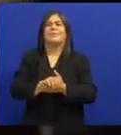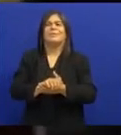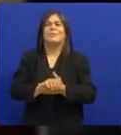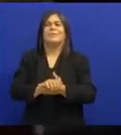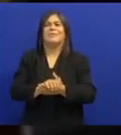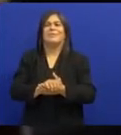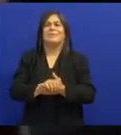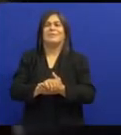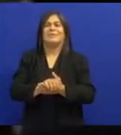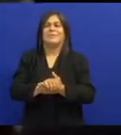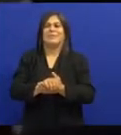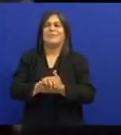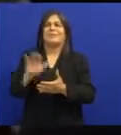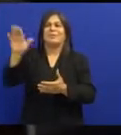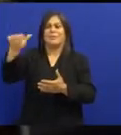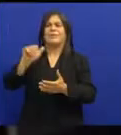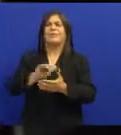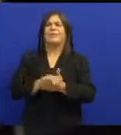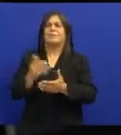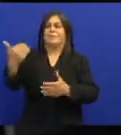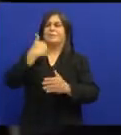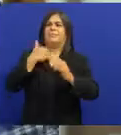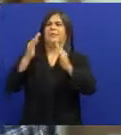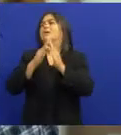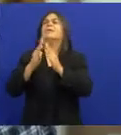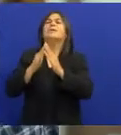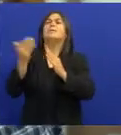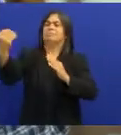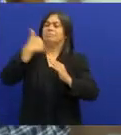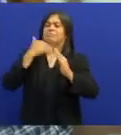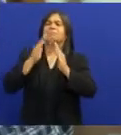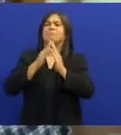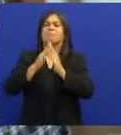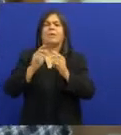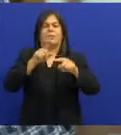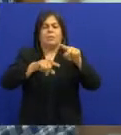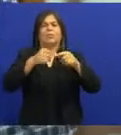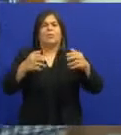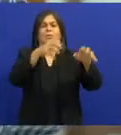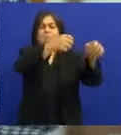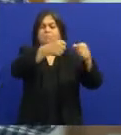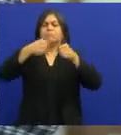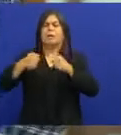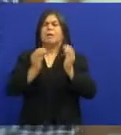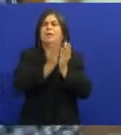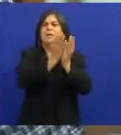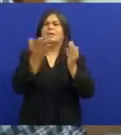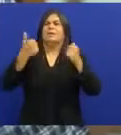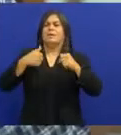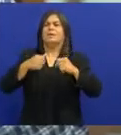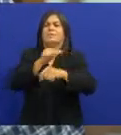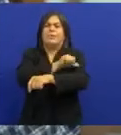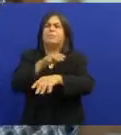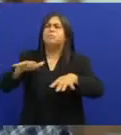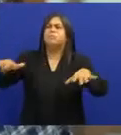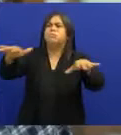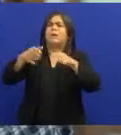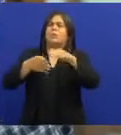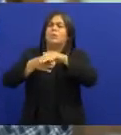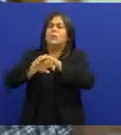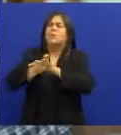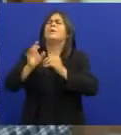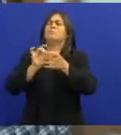Foi buscar a malinha de navio Vai lá pra casa Fica lá em casa Até quando você puder Andar no Rio de